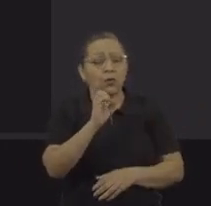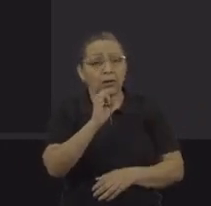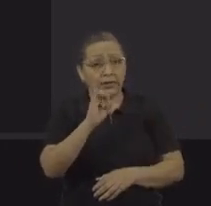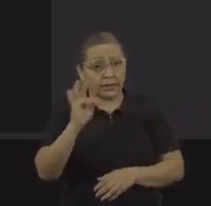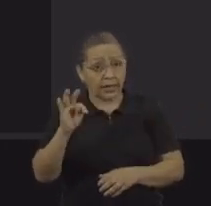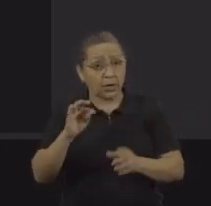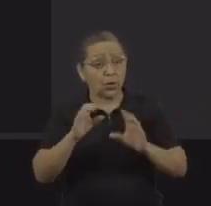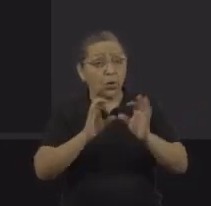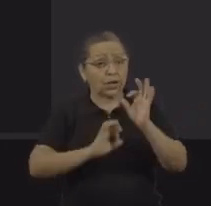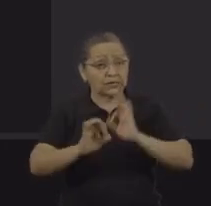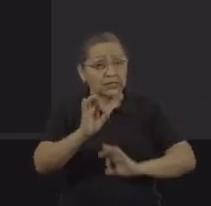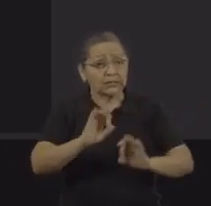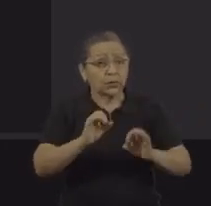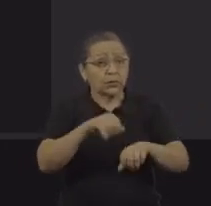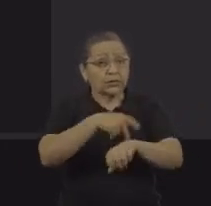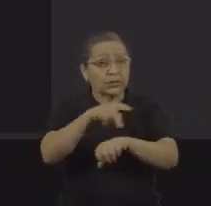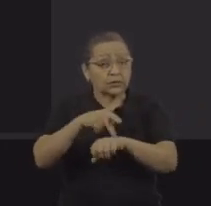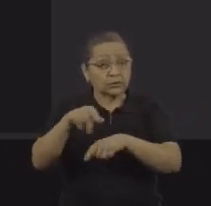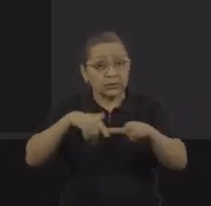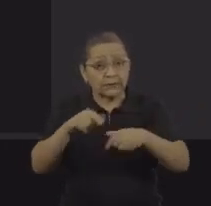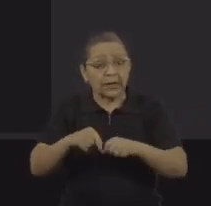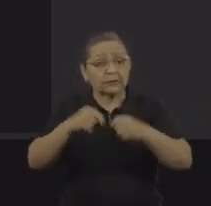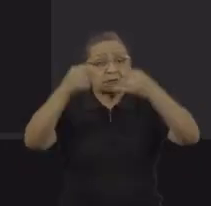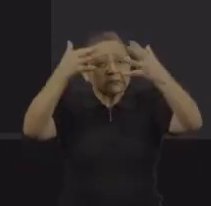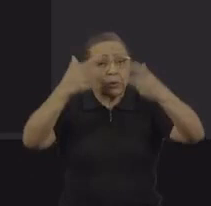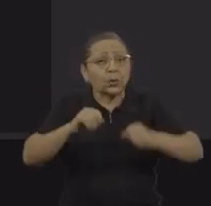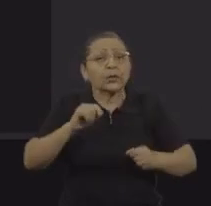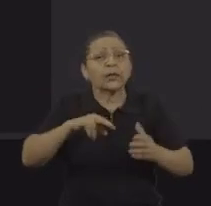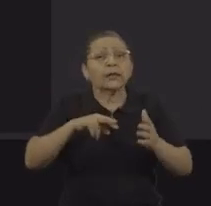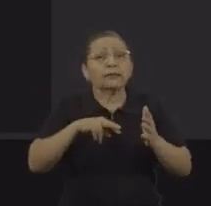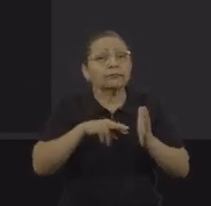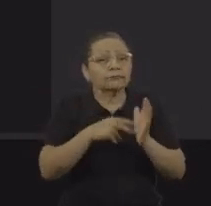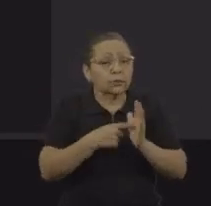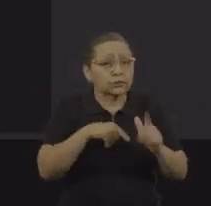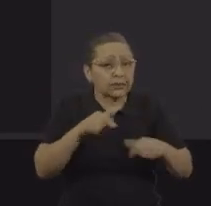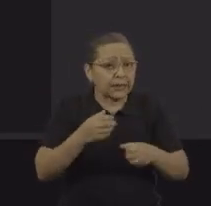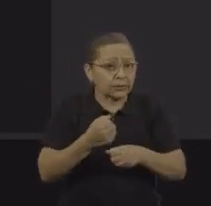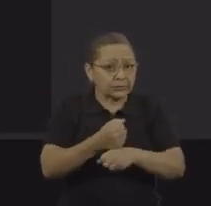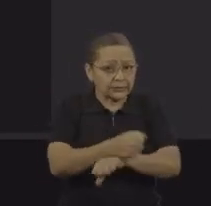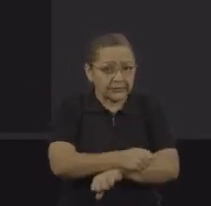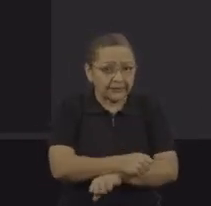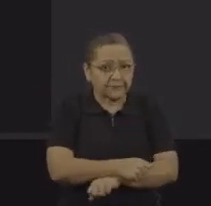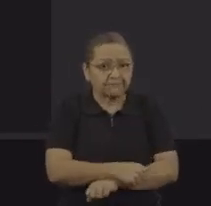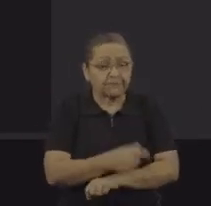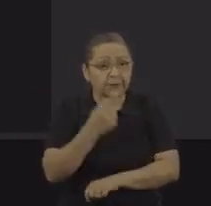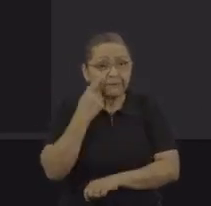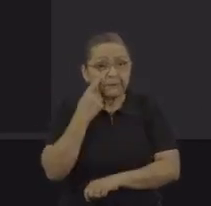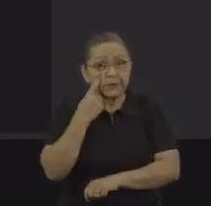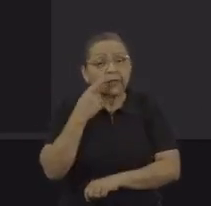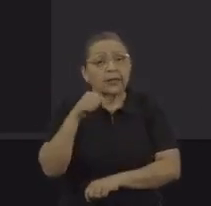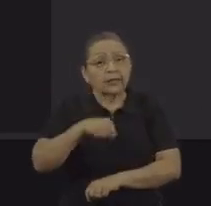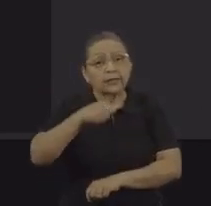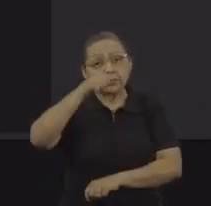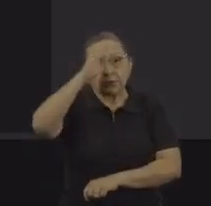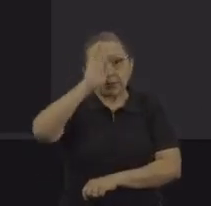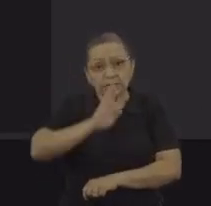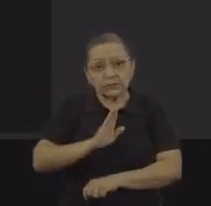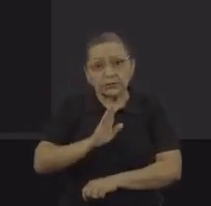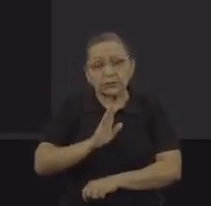indicadores que indicam do que se trata o trabalho forçado. A gente vai ver que a ideia de trabalho escravo no Brasil